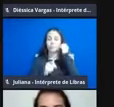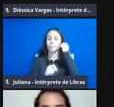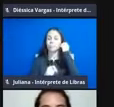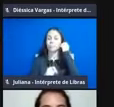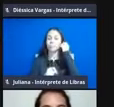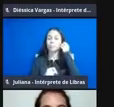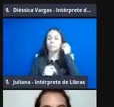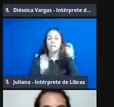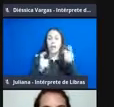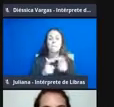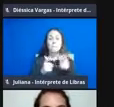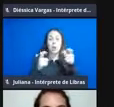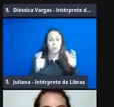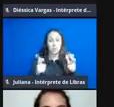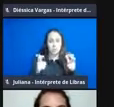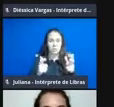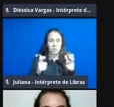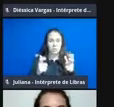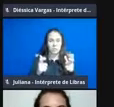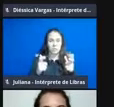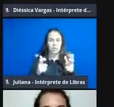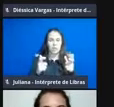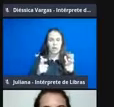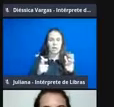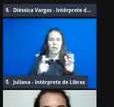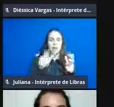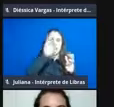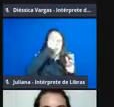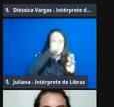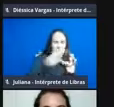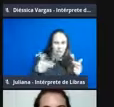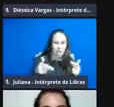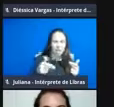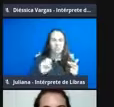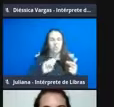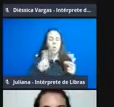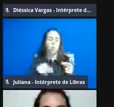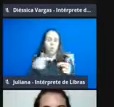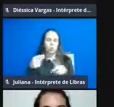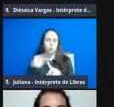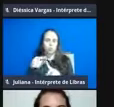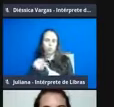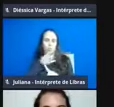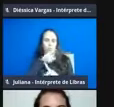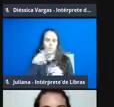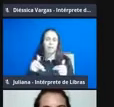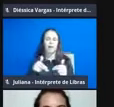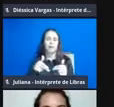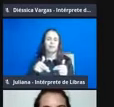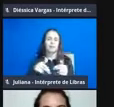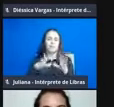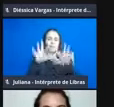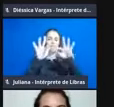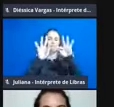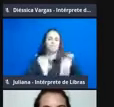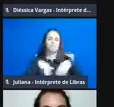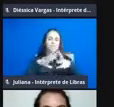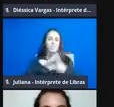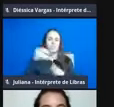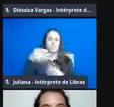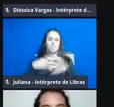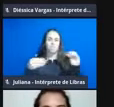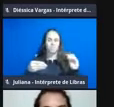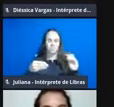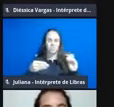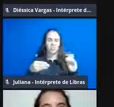insetos, mas de outros seres vivos, vão ser extintos muito antes de serem descobertos pelos